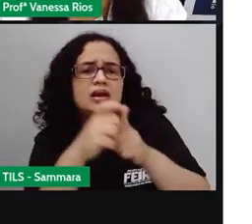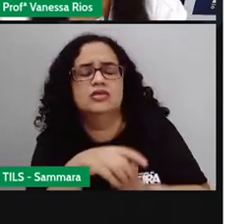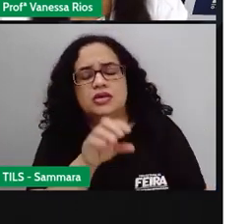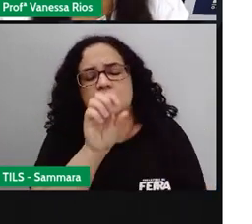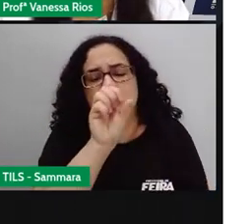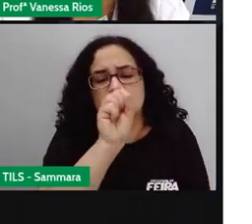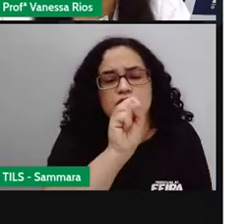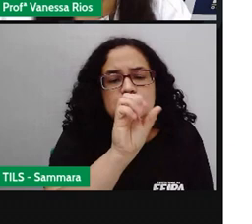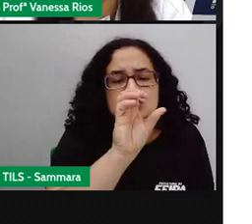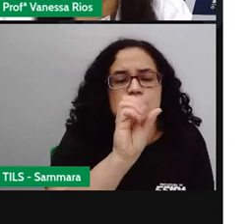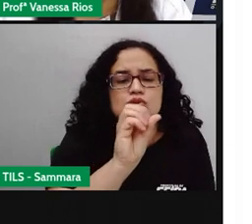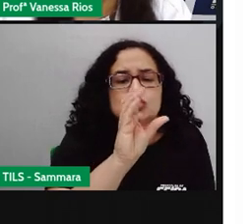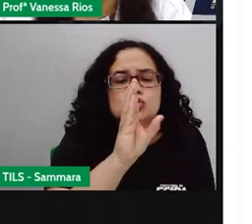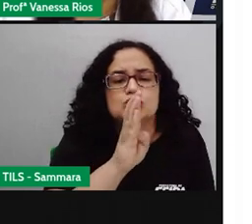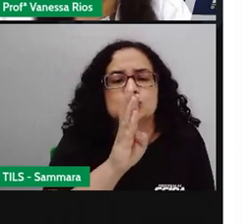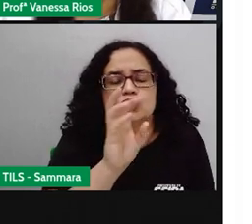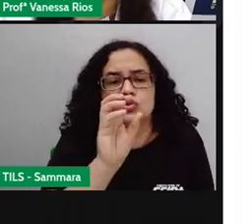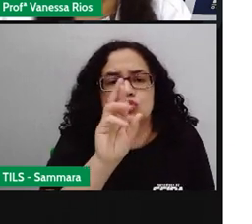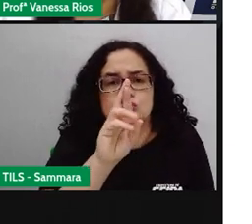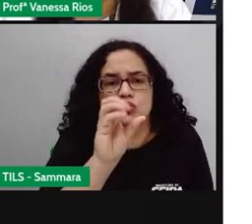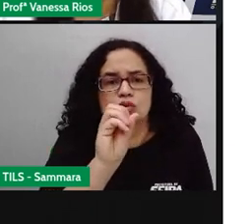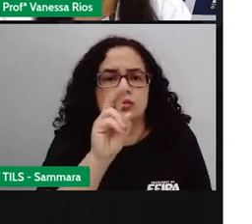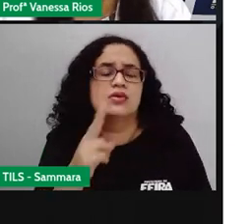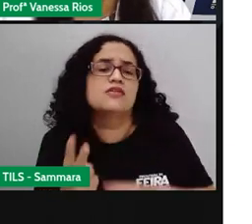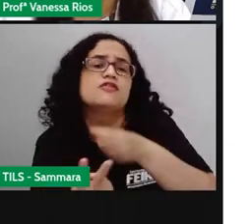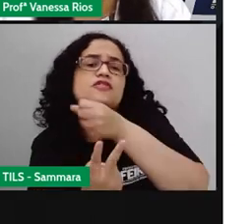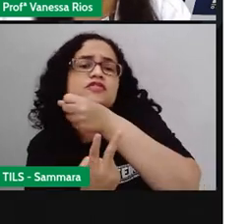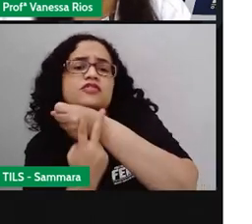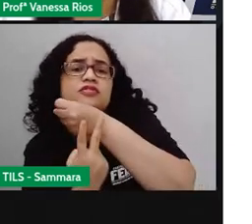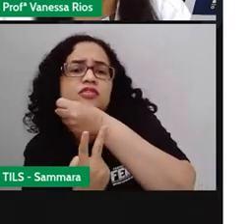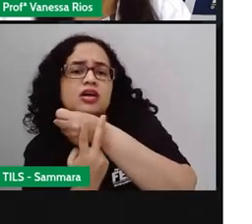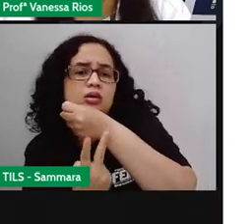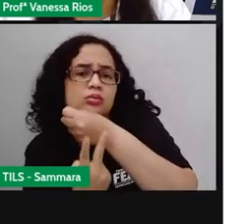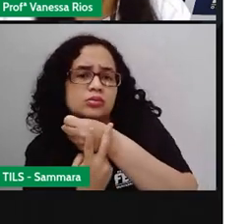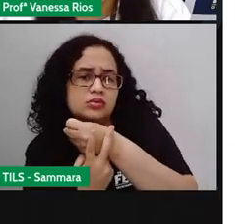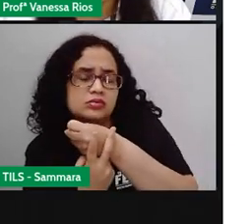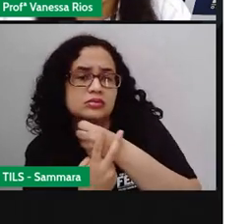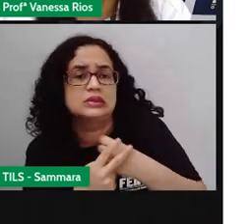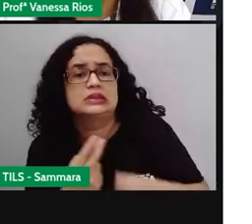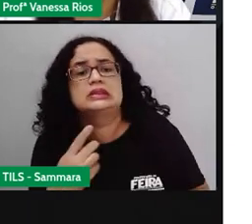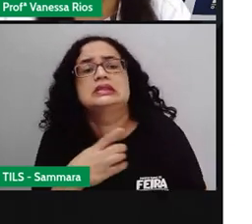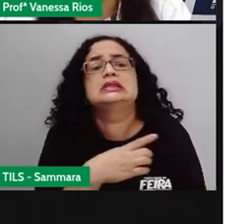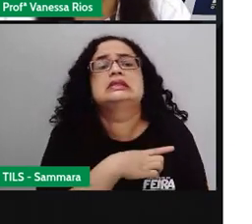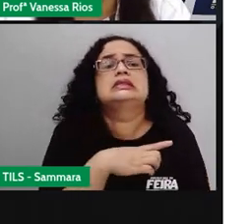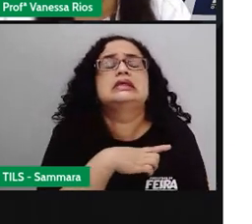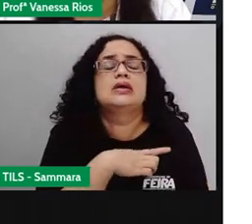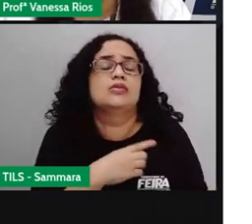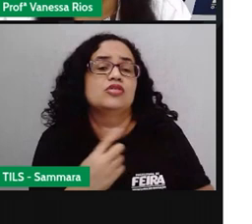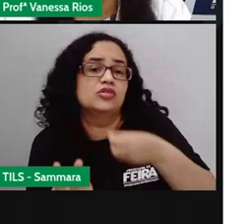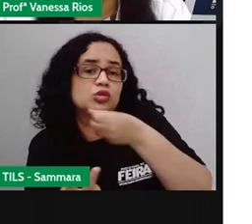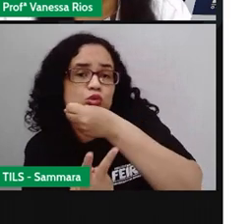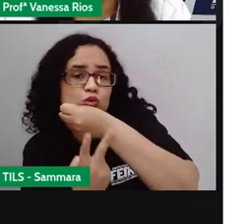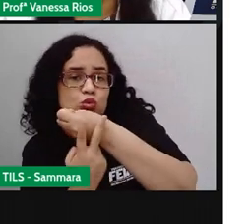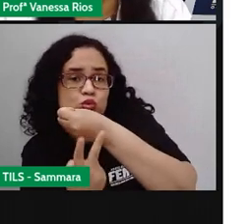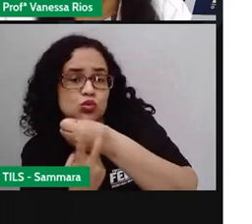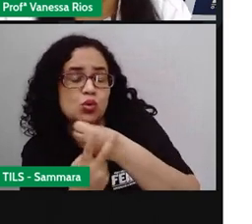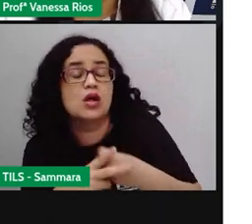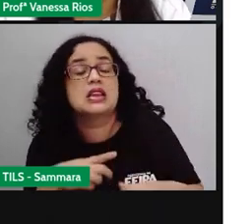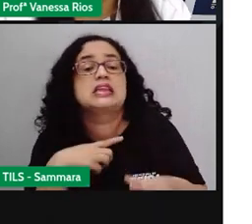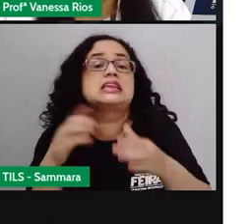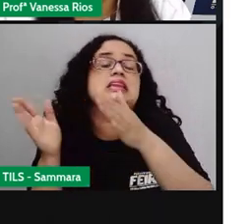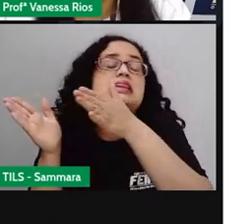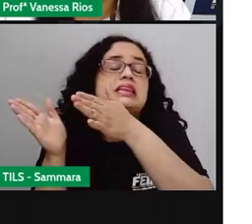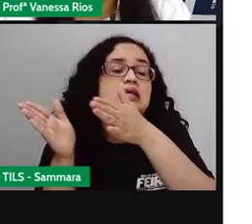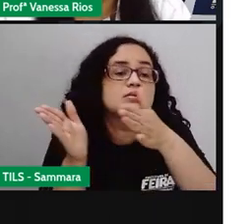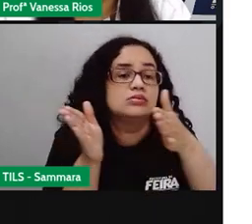tiver que enquadrar essa palavra, esse verbo, em um dos tempos verbais, em qual tempo essa